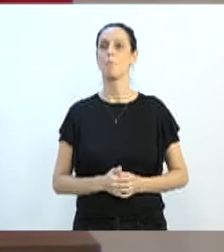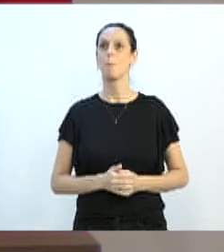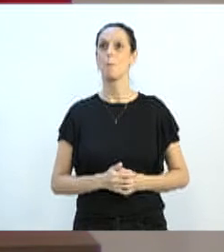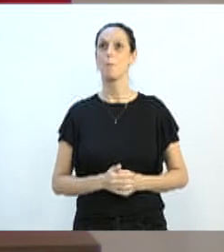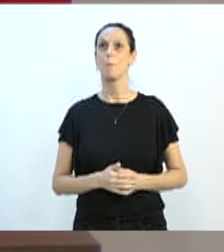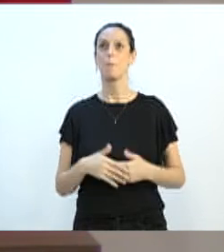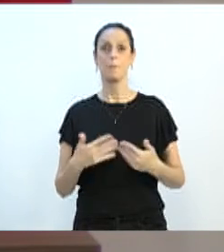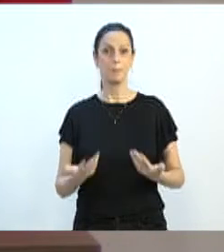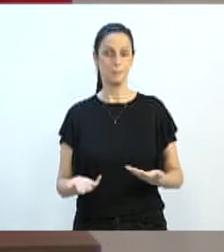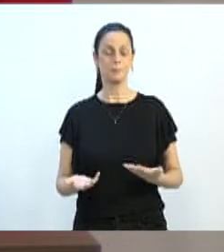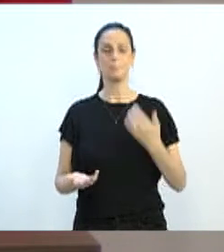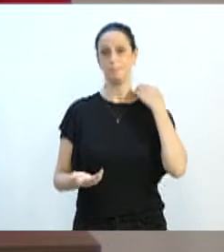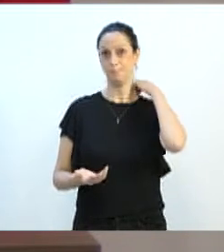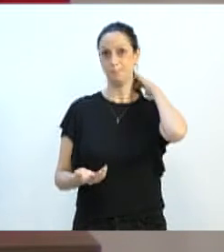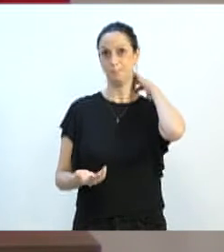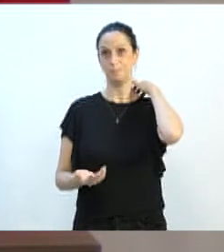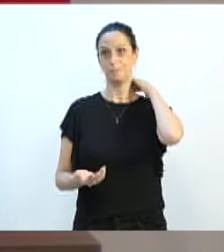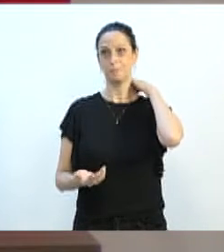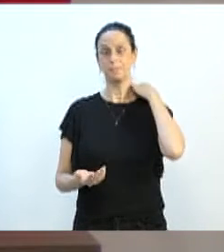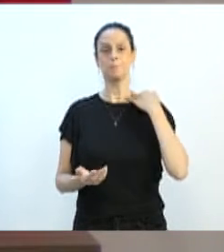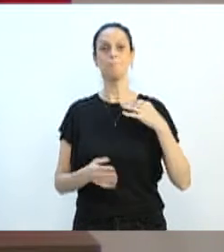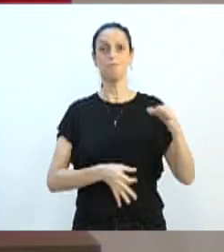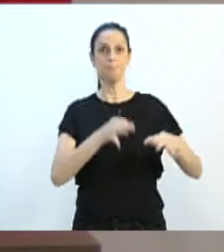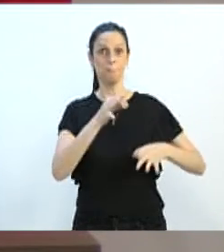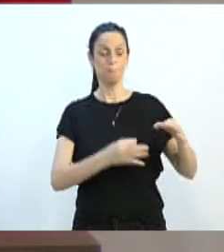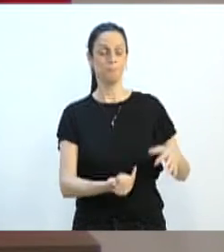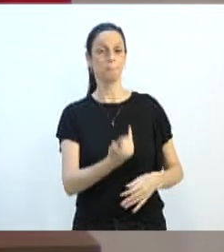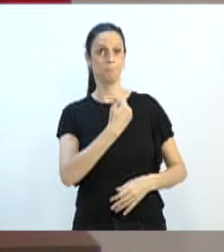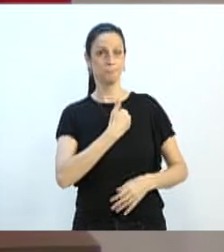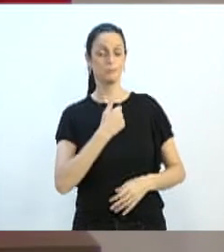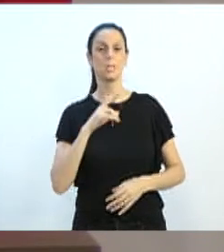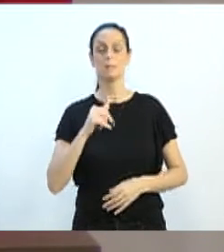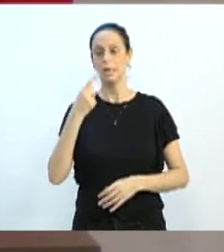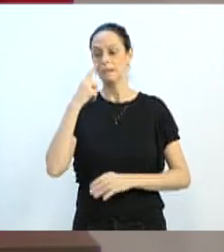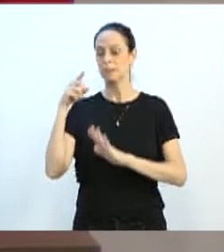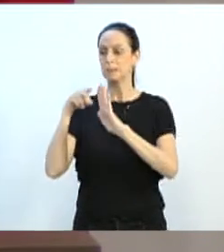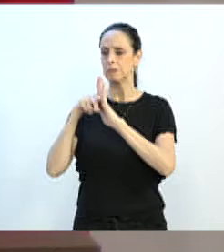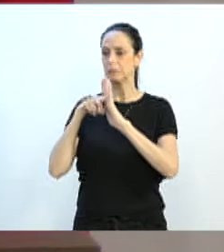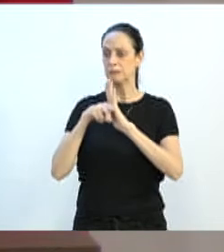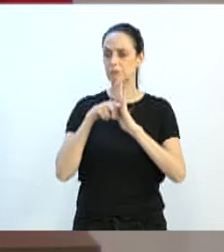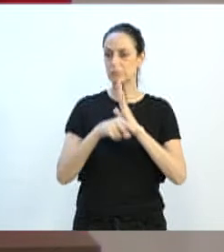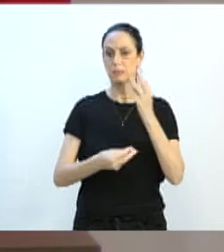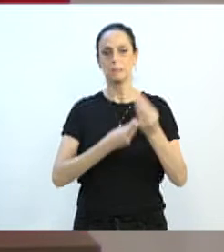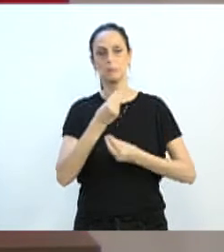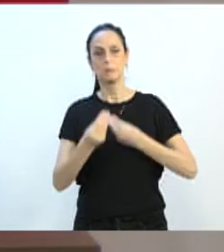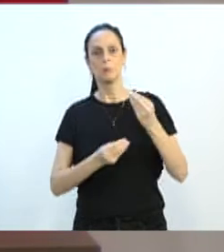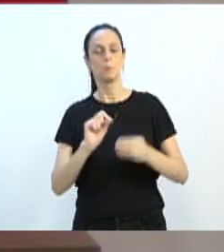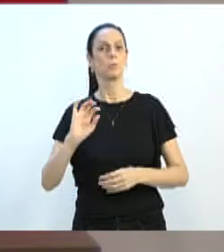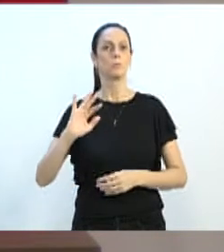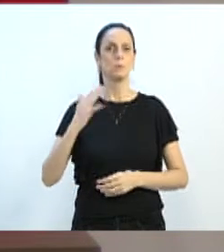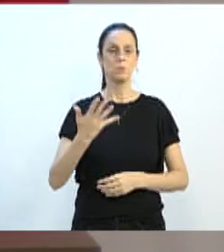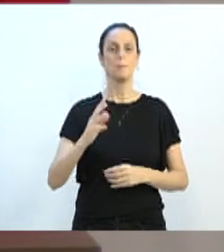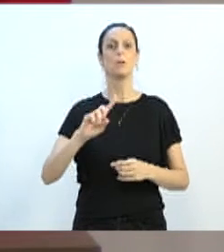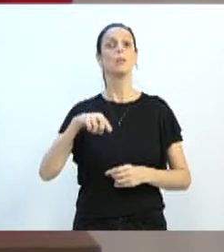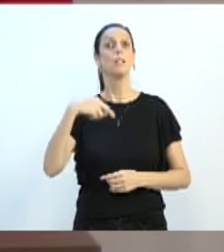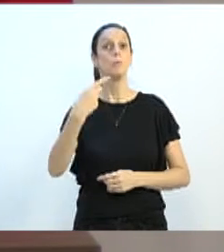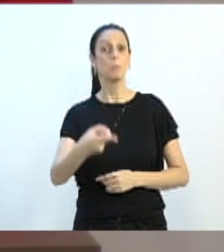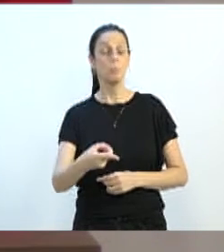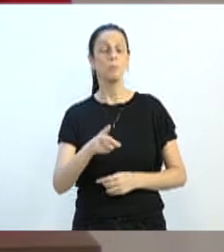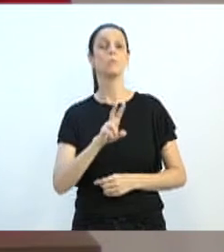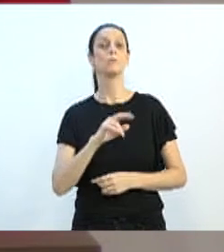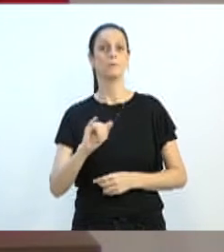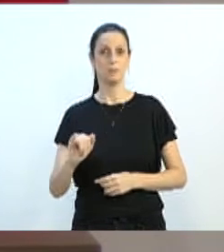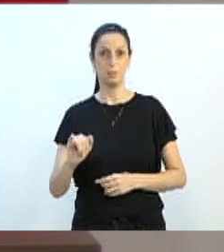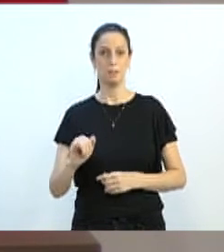Então, conforme o jurídico que me falou, eles vão levantar rapidamente essa situação e já logo em seguida vão estar passando